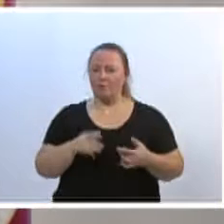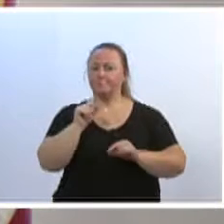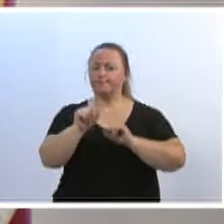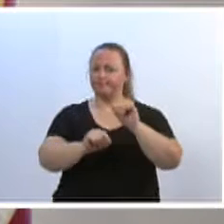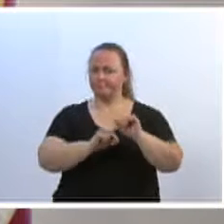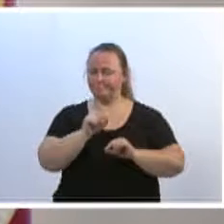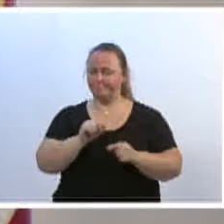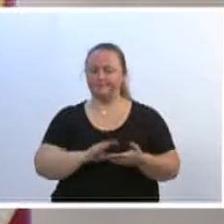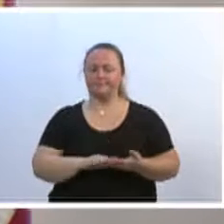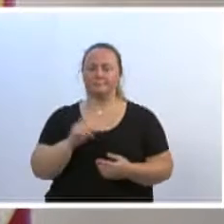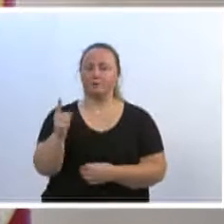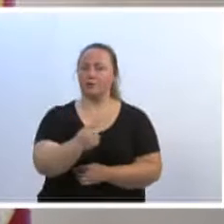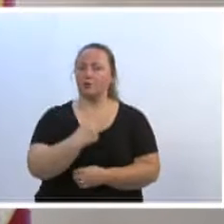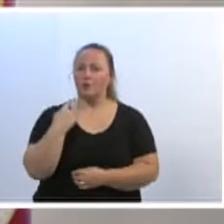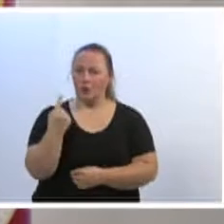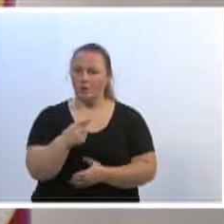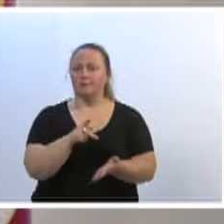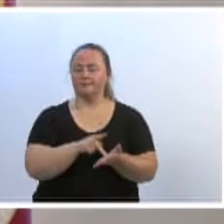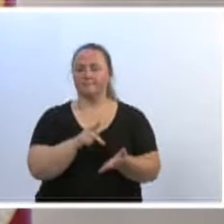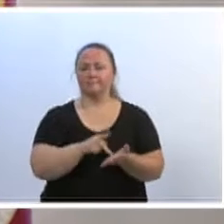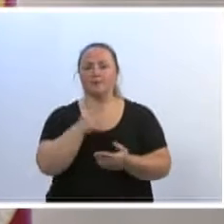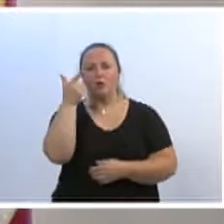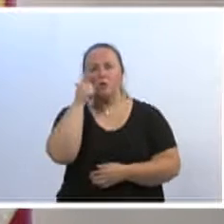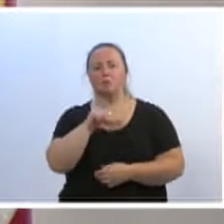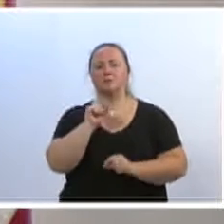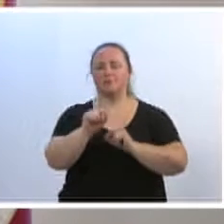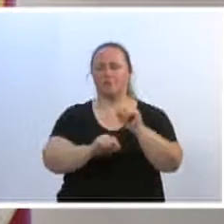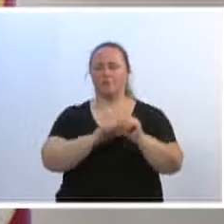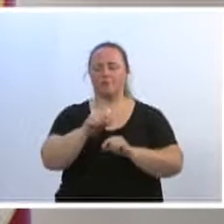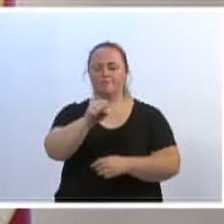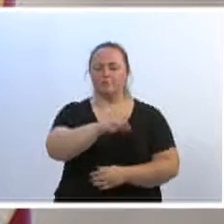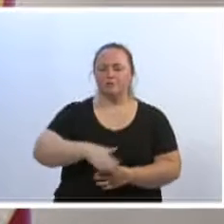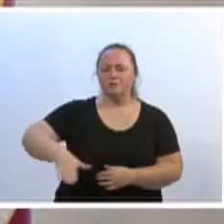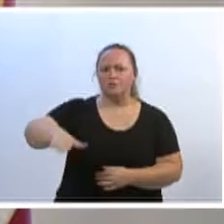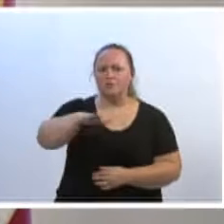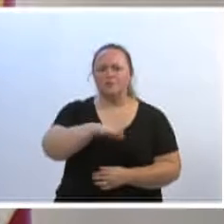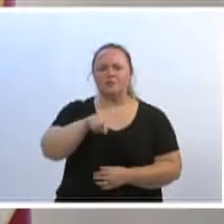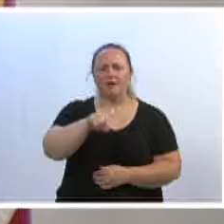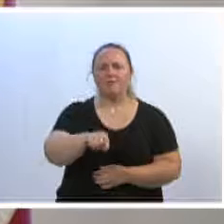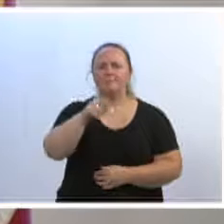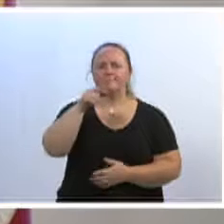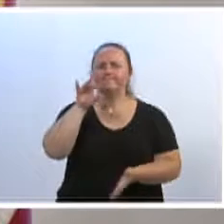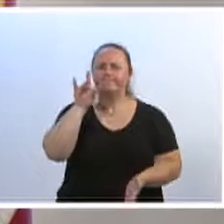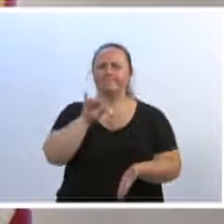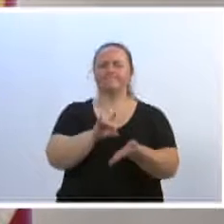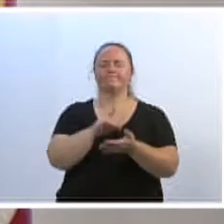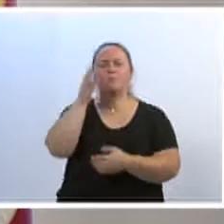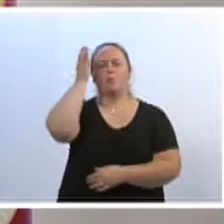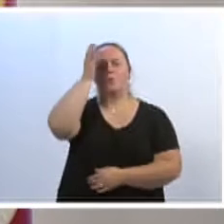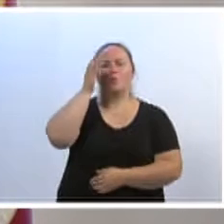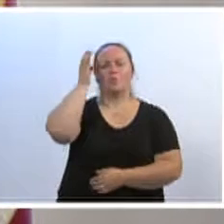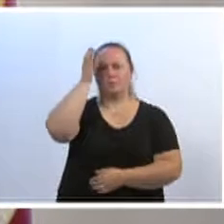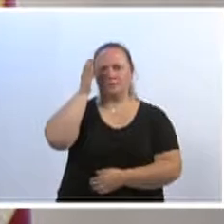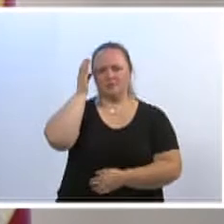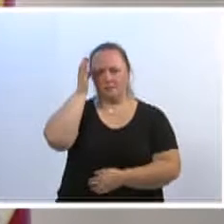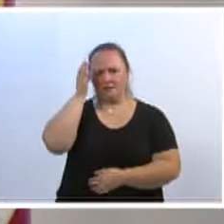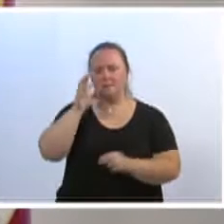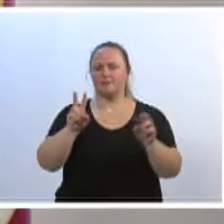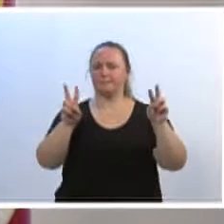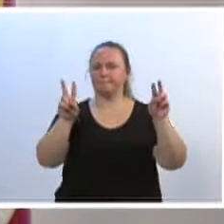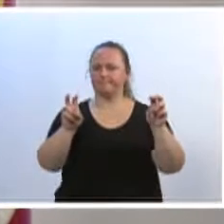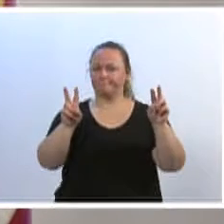nós, vereador Becker, de nós conscientizarmos a nossa sociedade no que diz respeito à